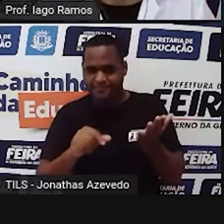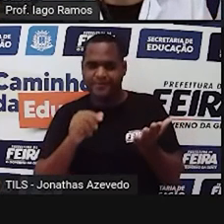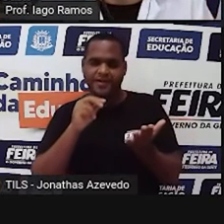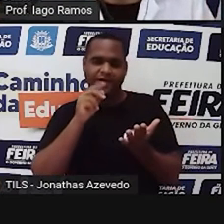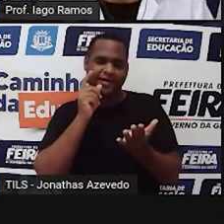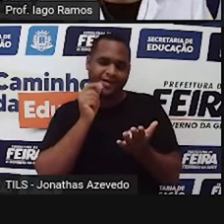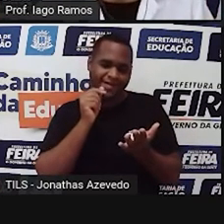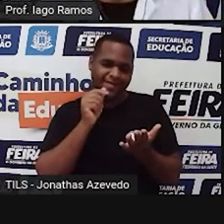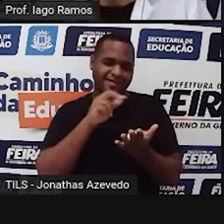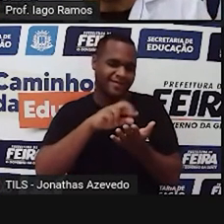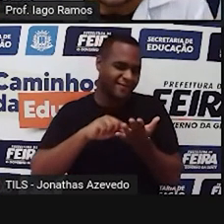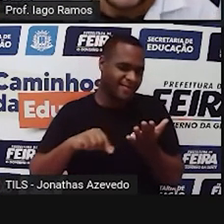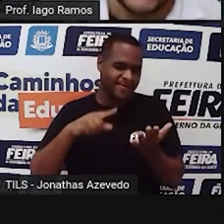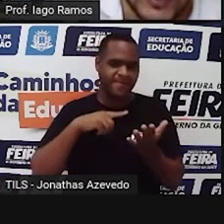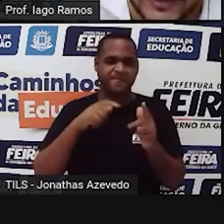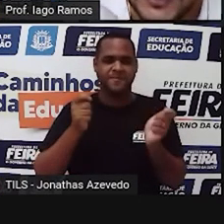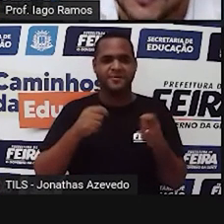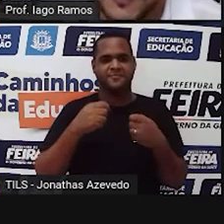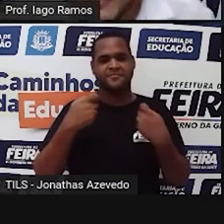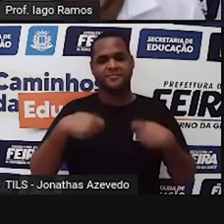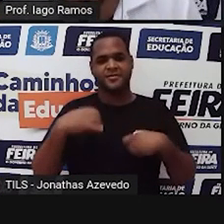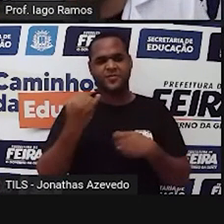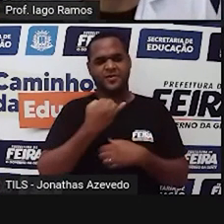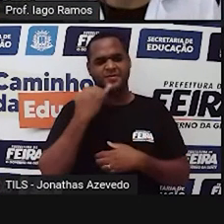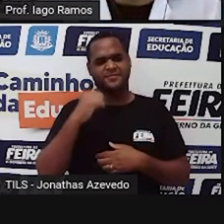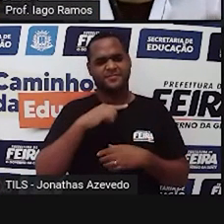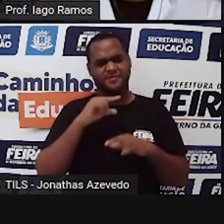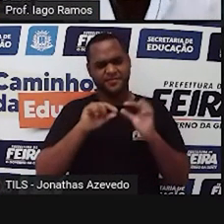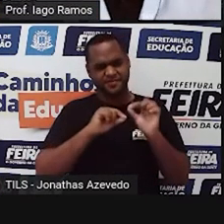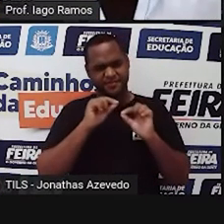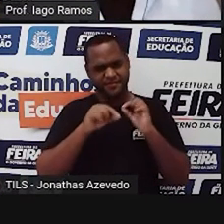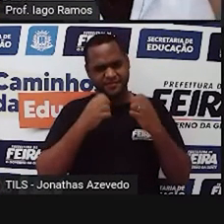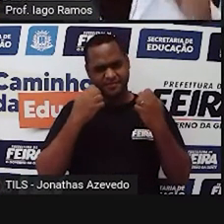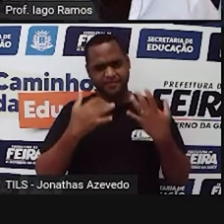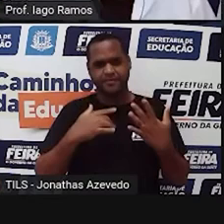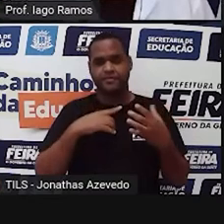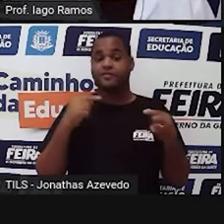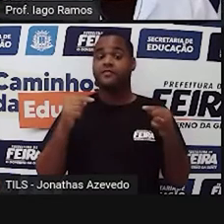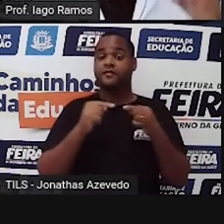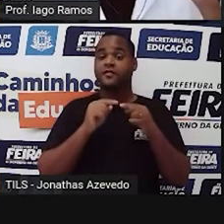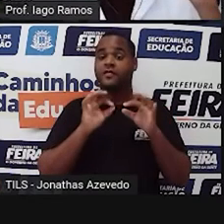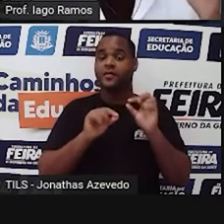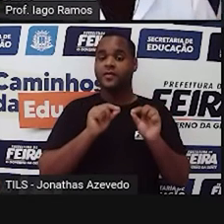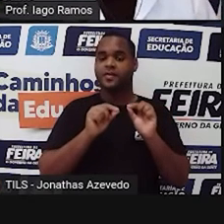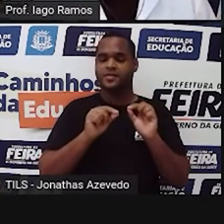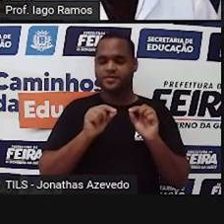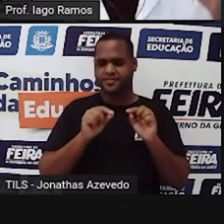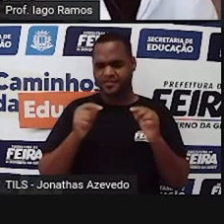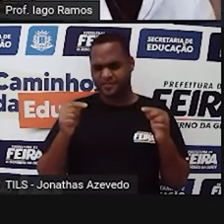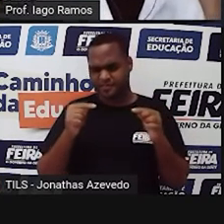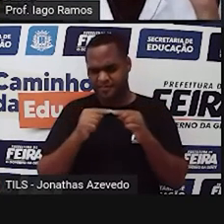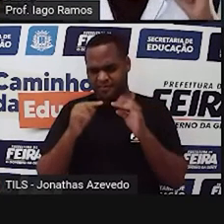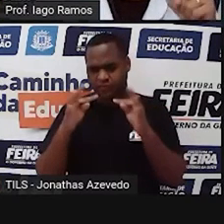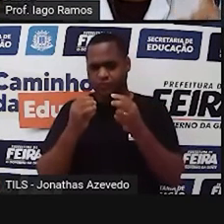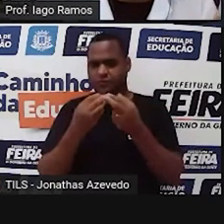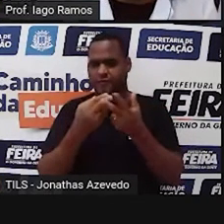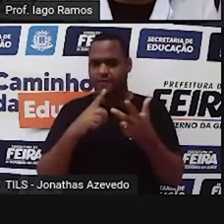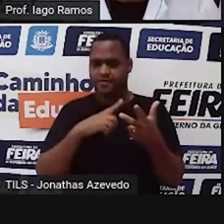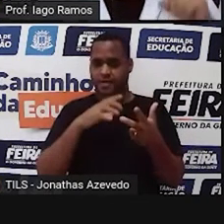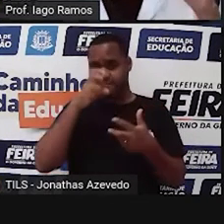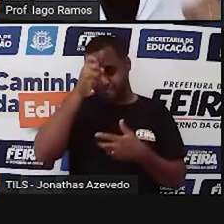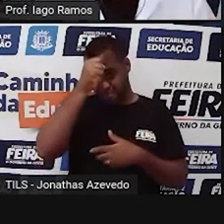da calculadora, tá bom? E o que é que a gente vai fazer? A gente vai colocar em prática aquilo que a gente já